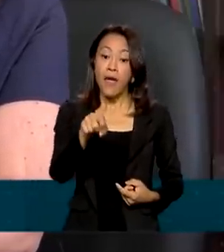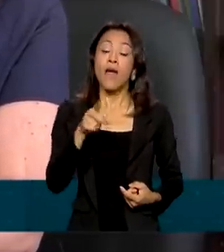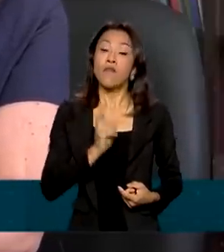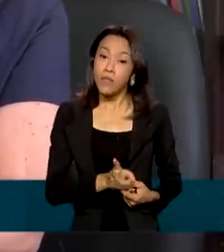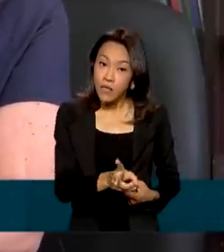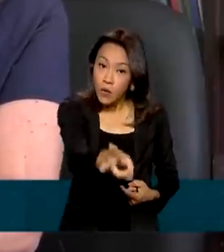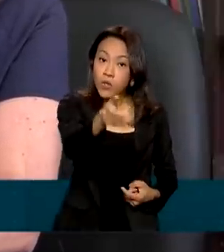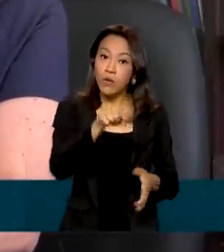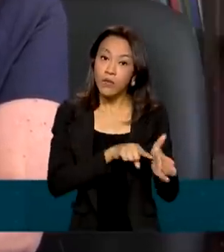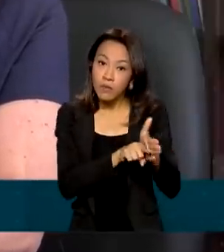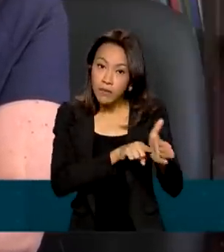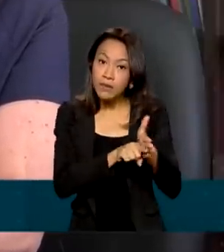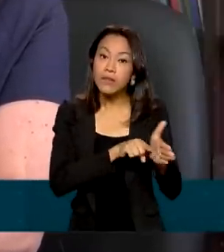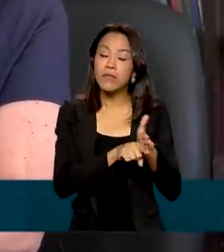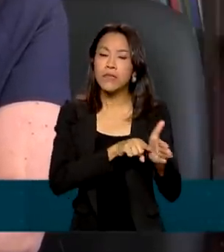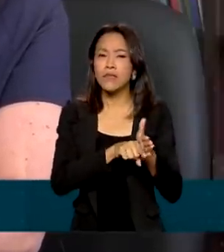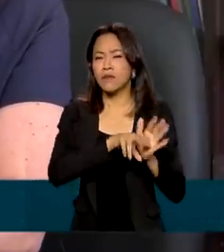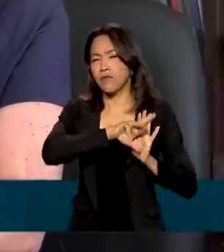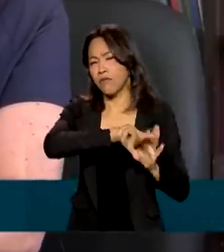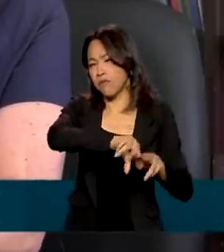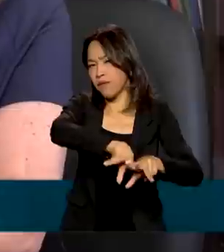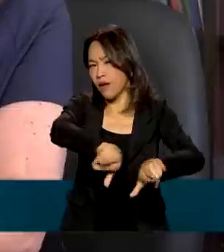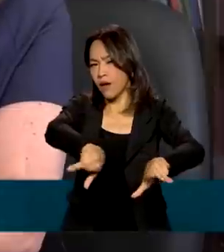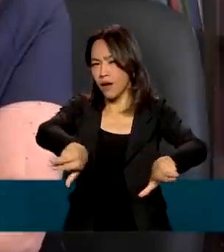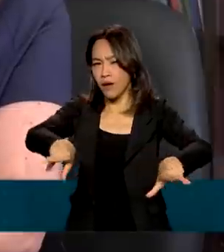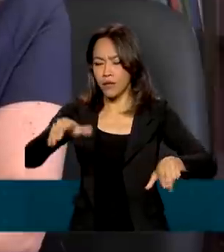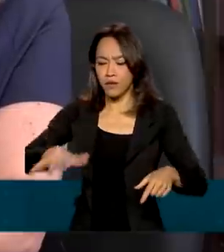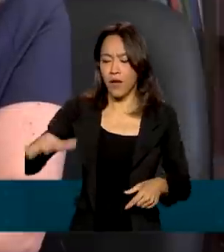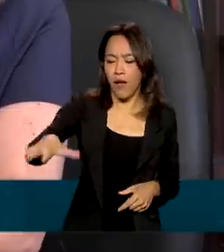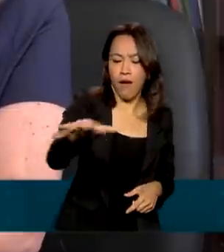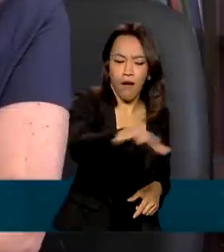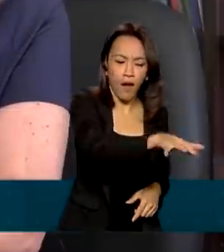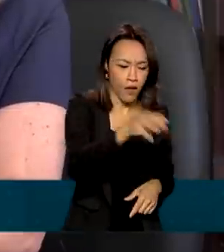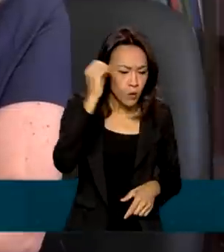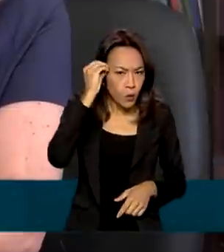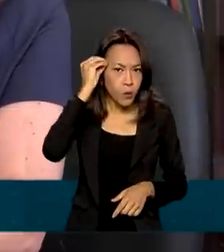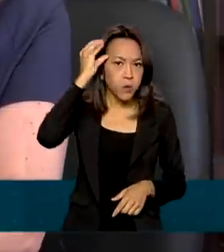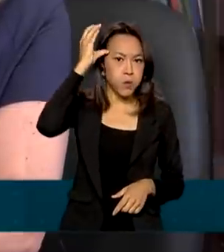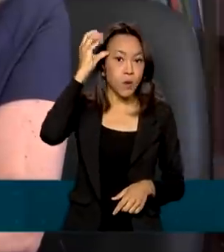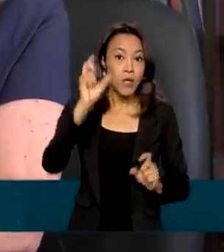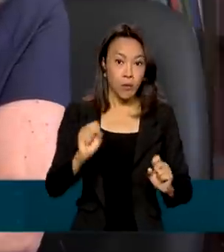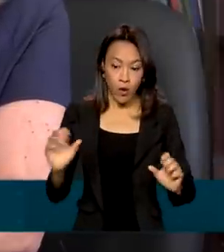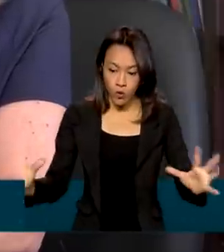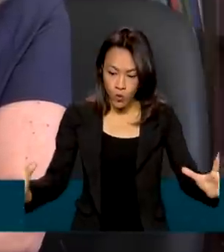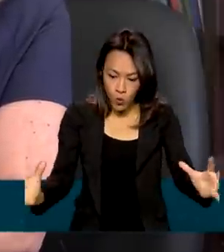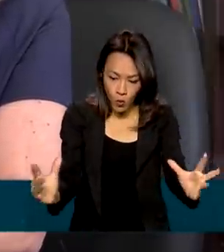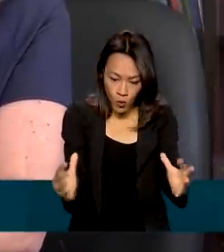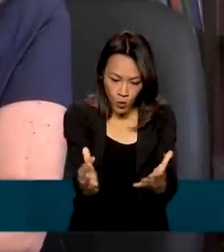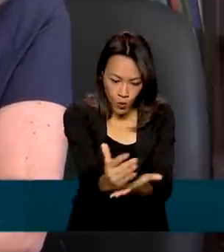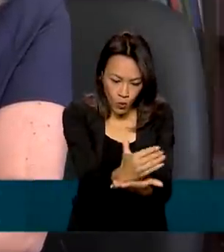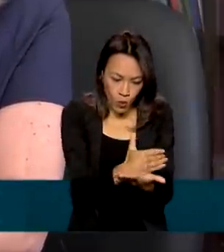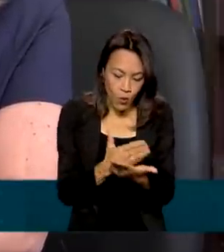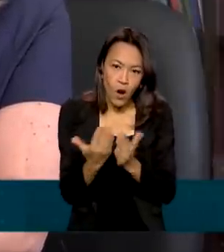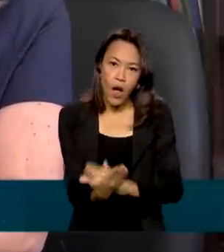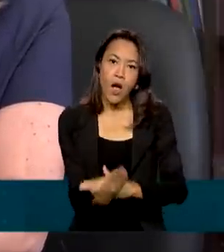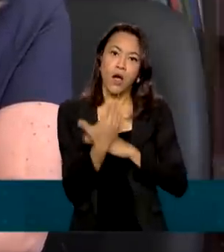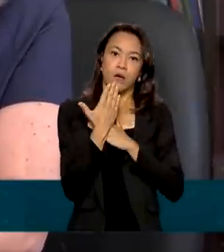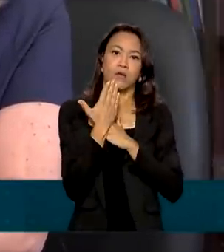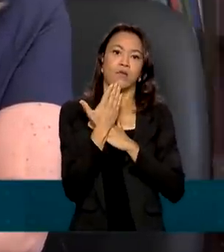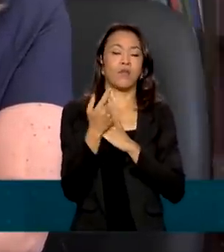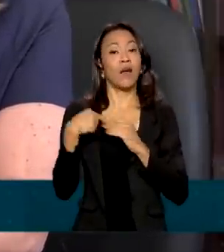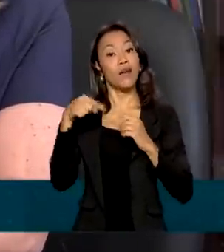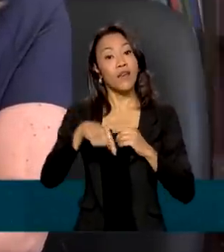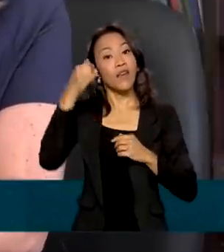envolvendo todas as áreas do conhecimento que podem contribuir para prevenir e combater